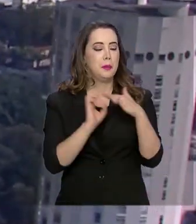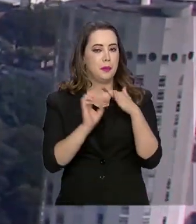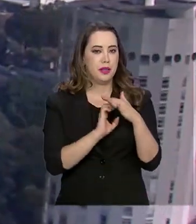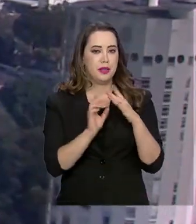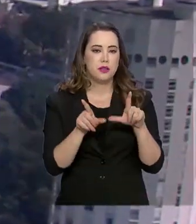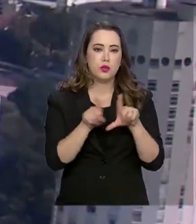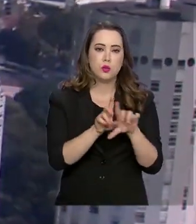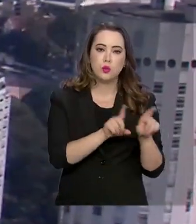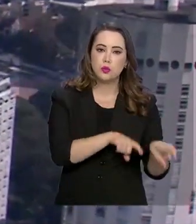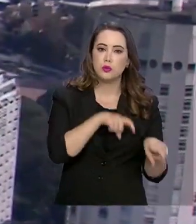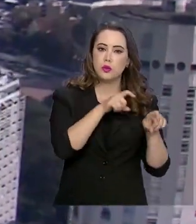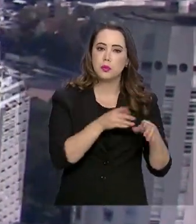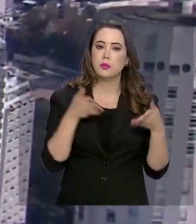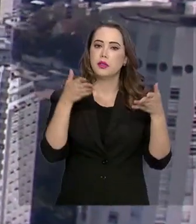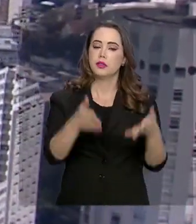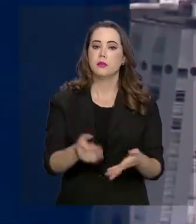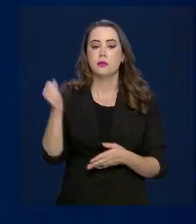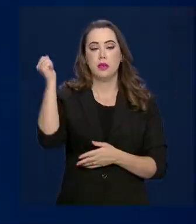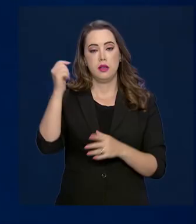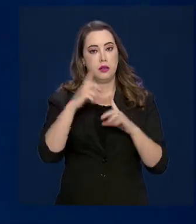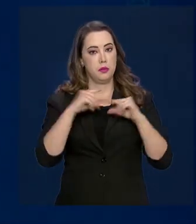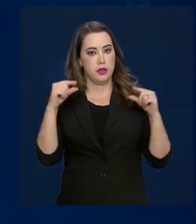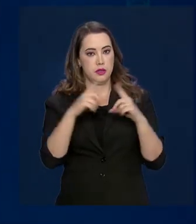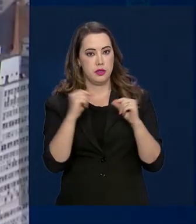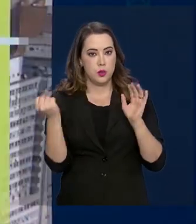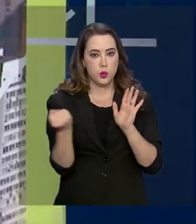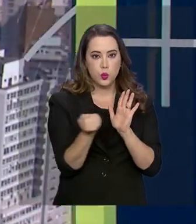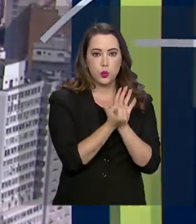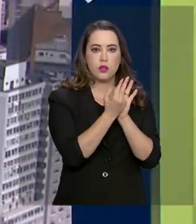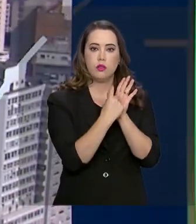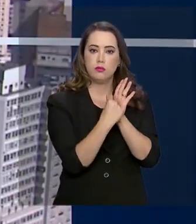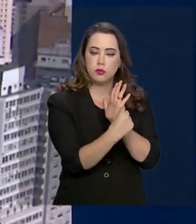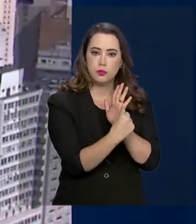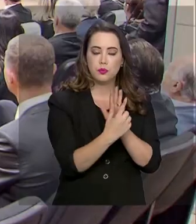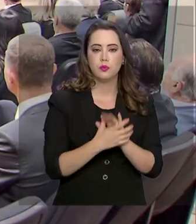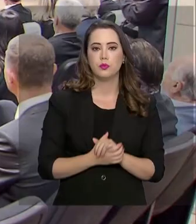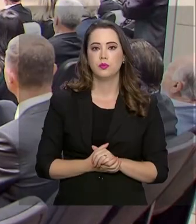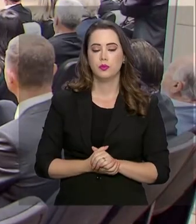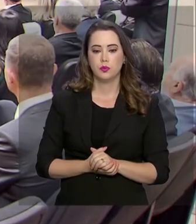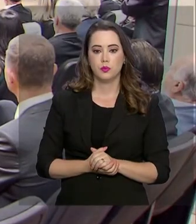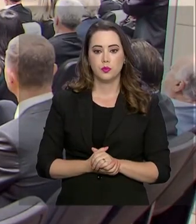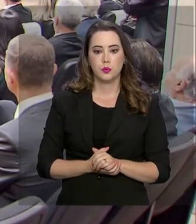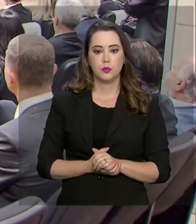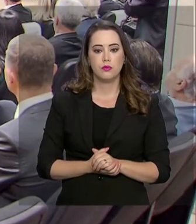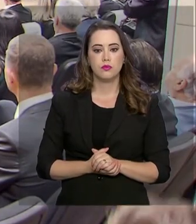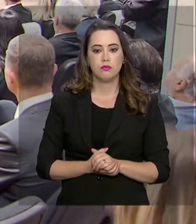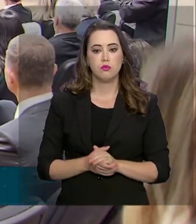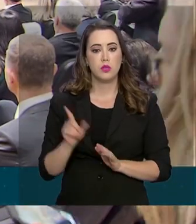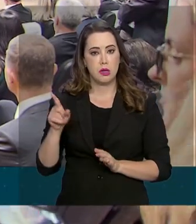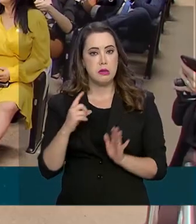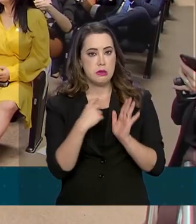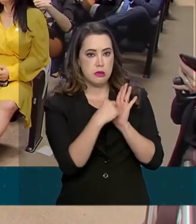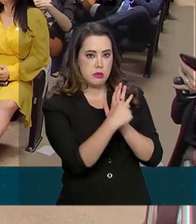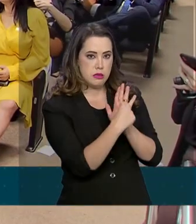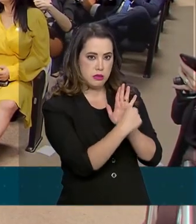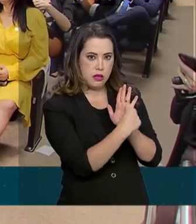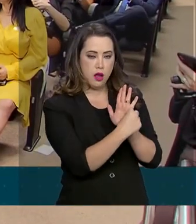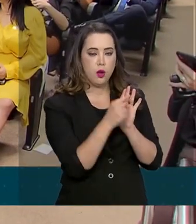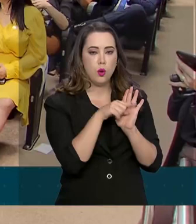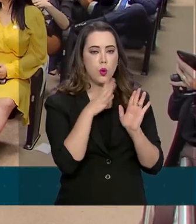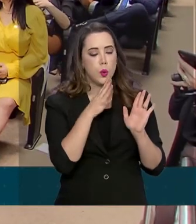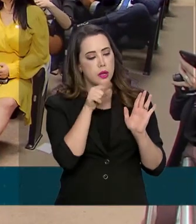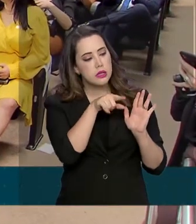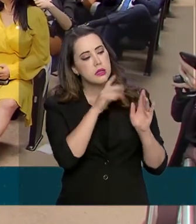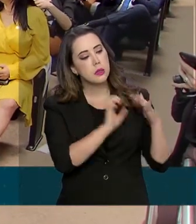em Brasília da entrega do prêmio Selo Mais Integridade. A premiação reconhece empresas e cooperativas